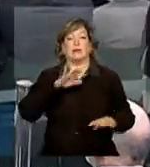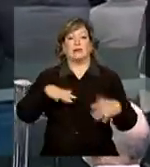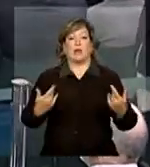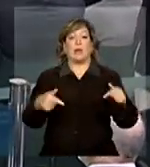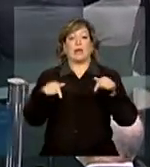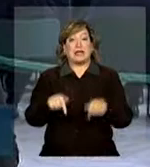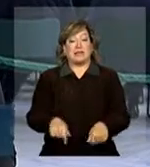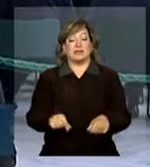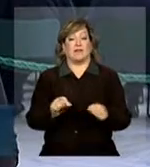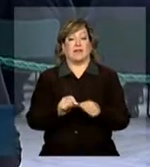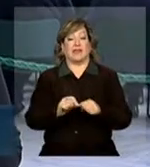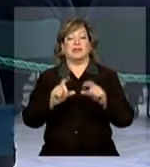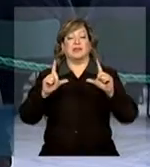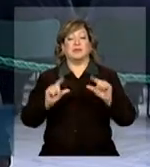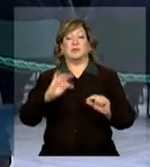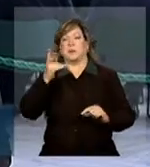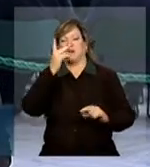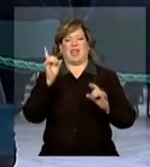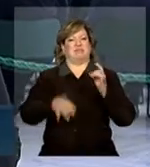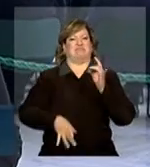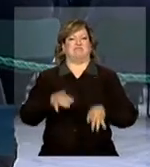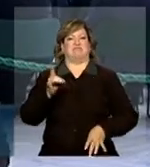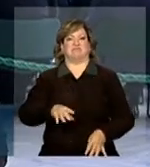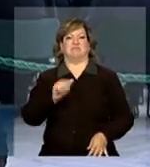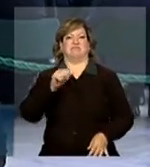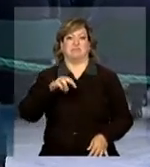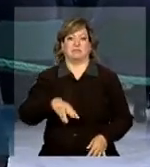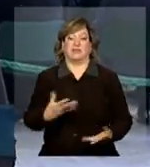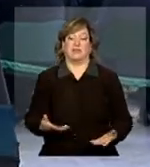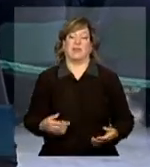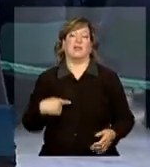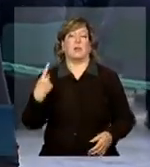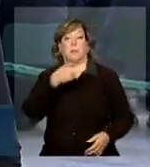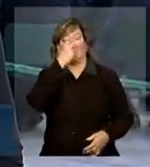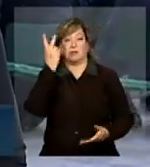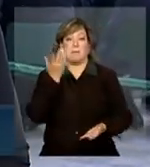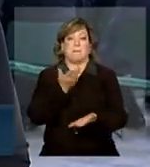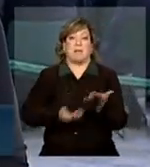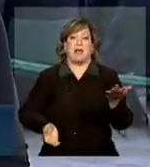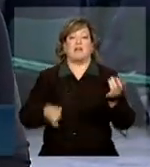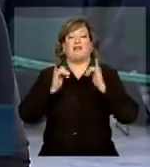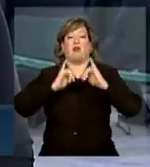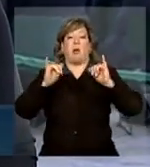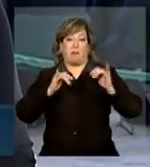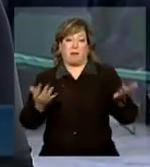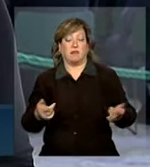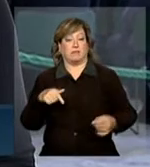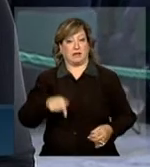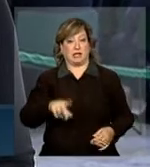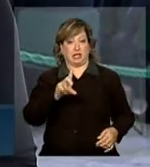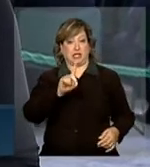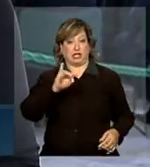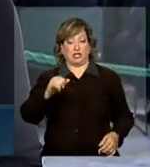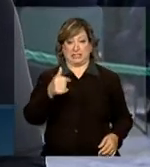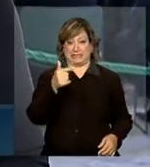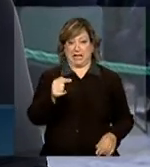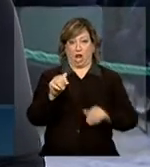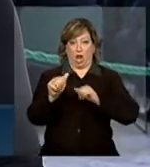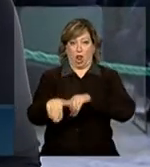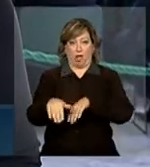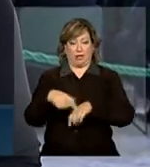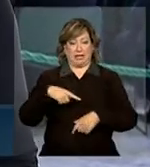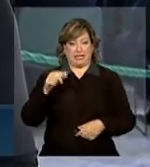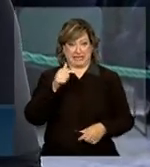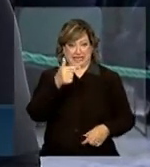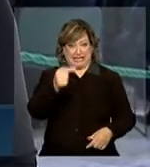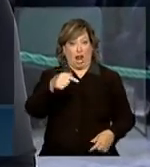com que reduza a audiência e prejudique aí o ouvinte. A data de 7 de novembro para a